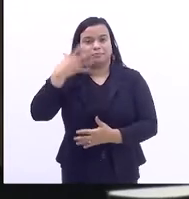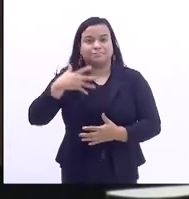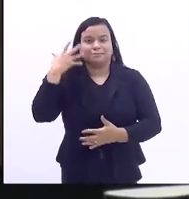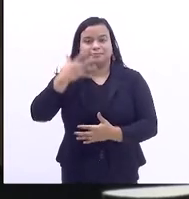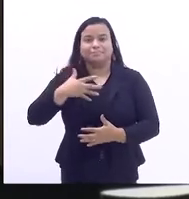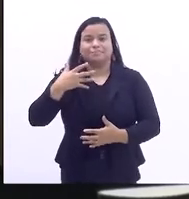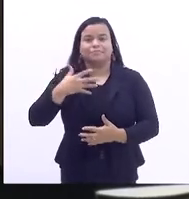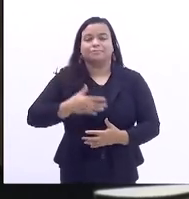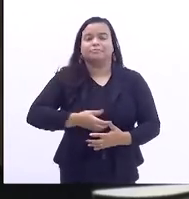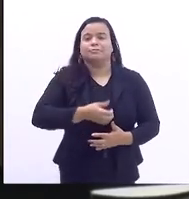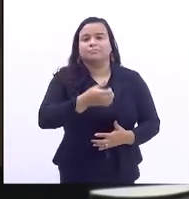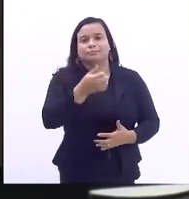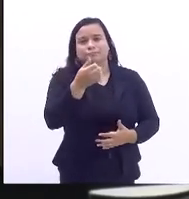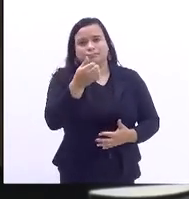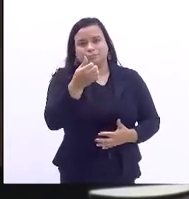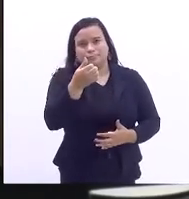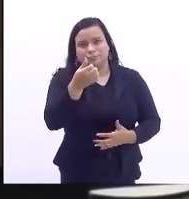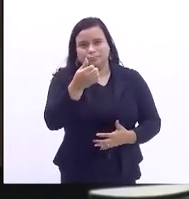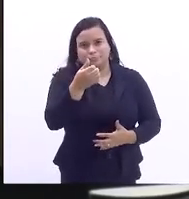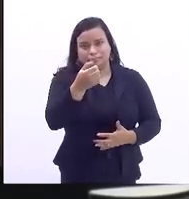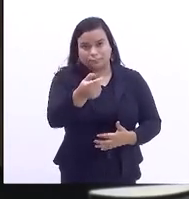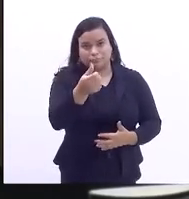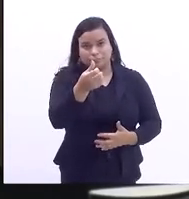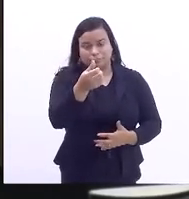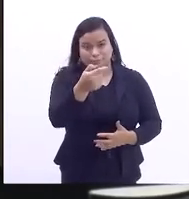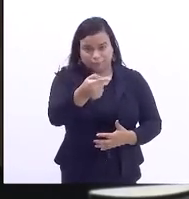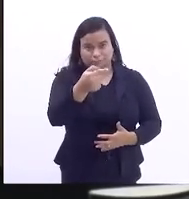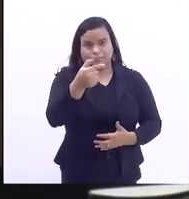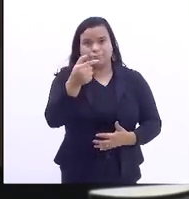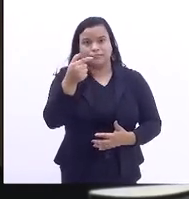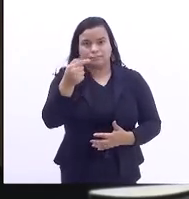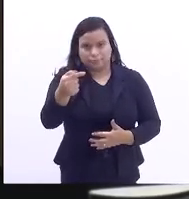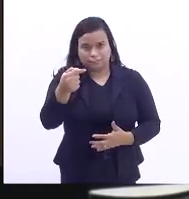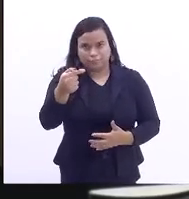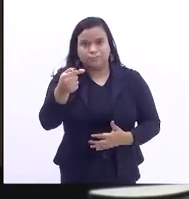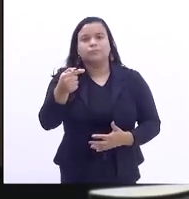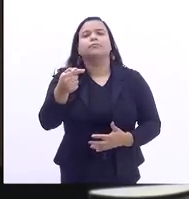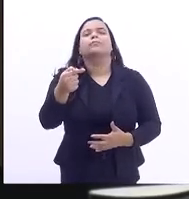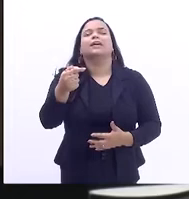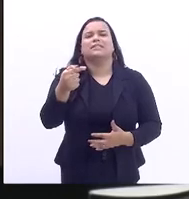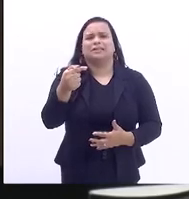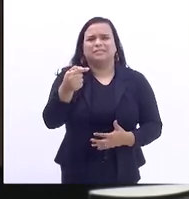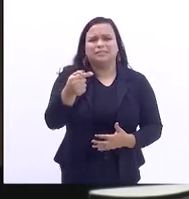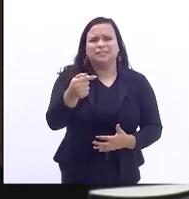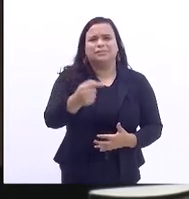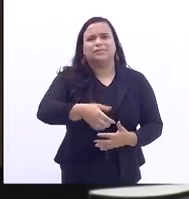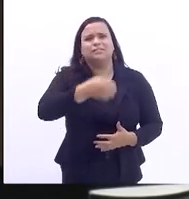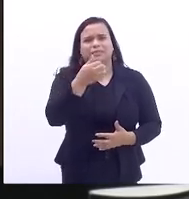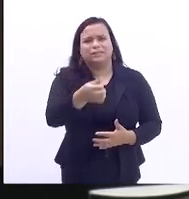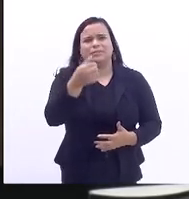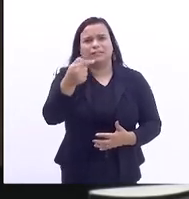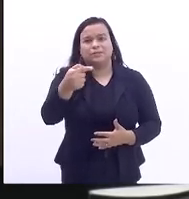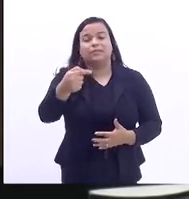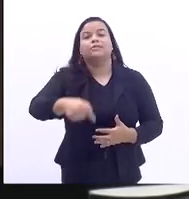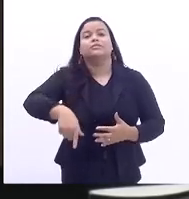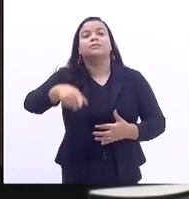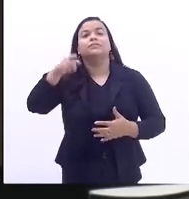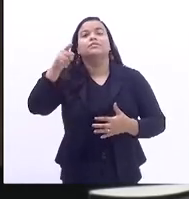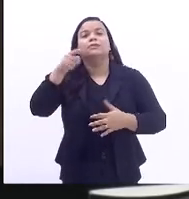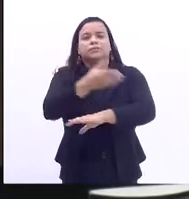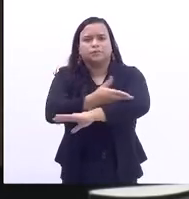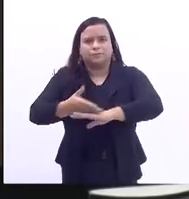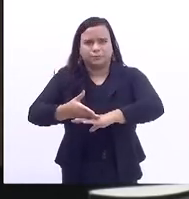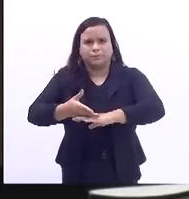77ª sessão extraordinária, que, iniciada às 15 horas e 44